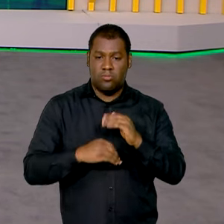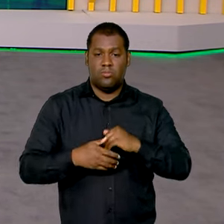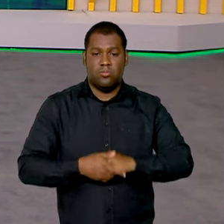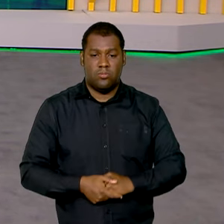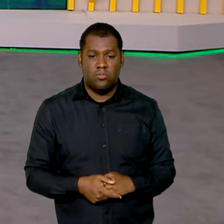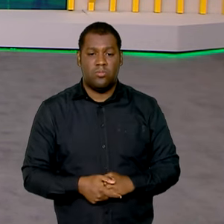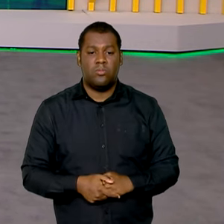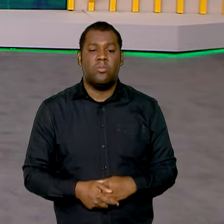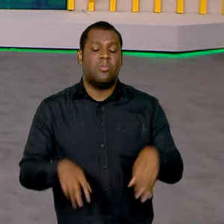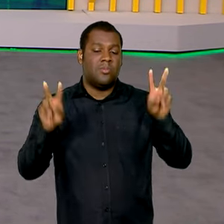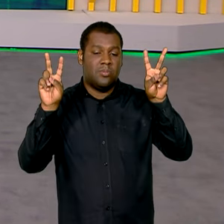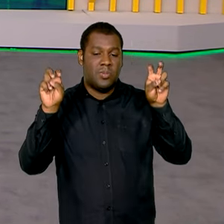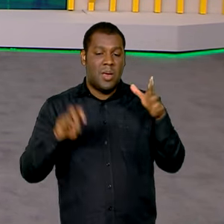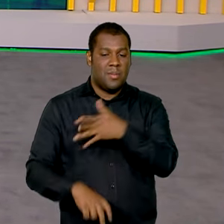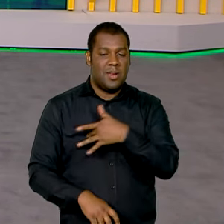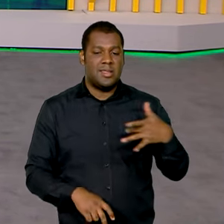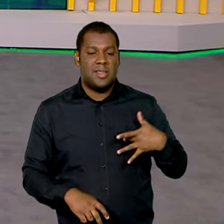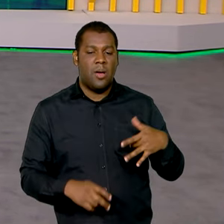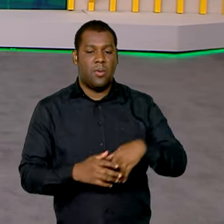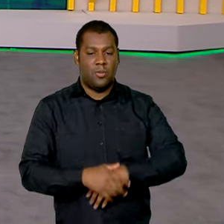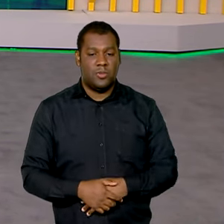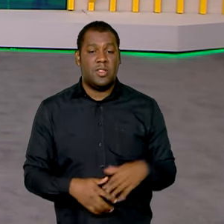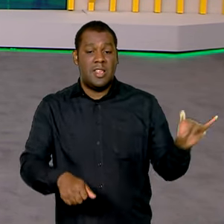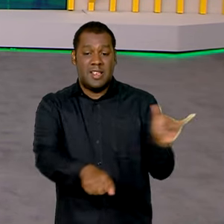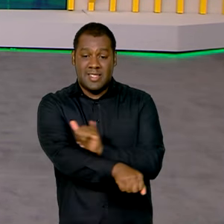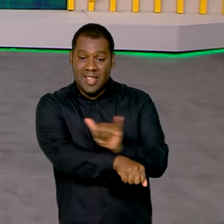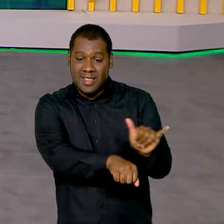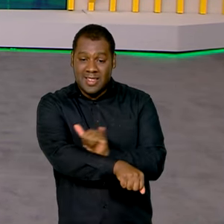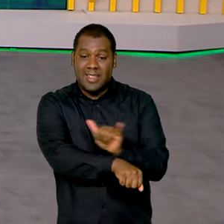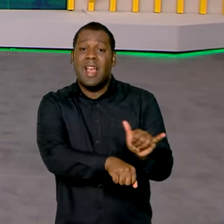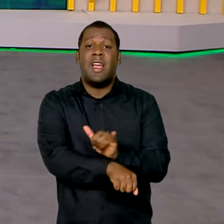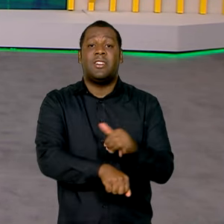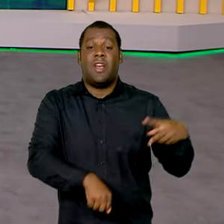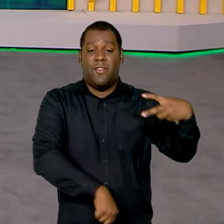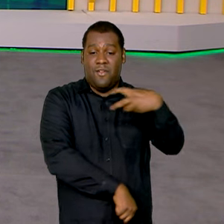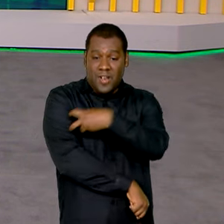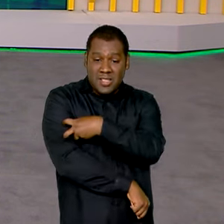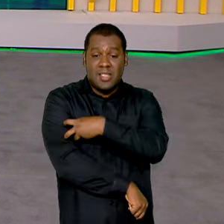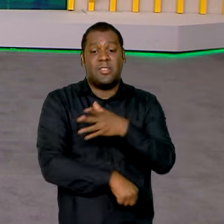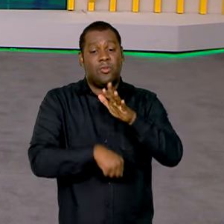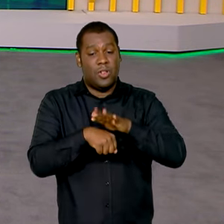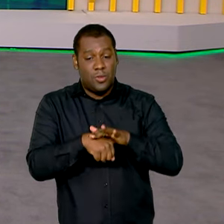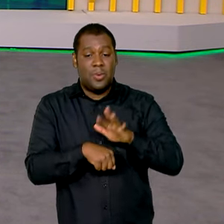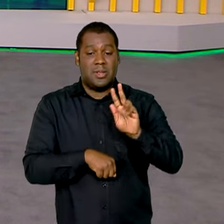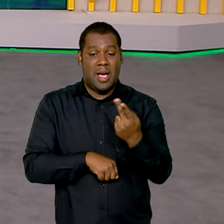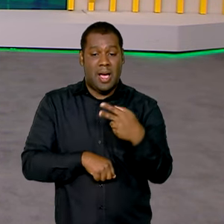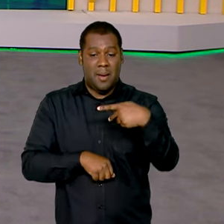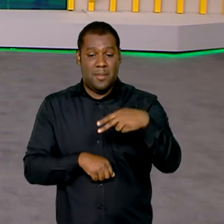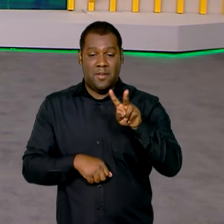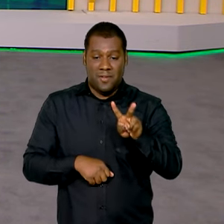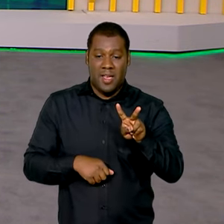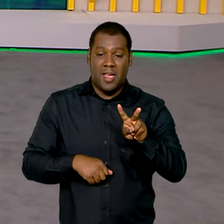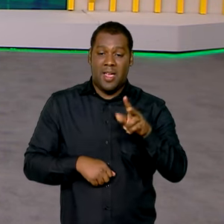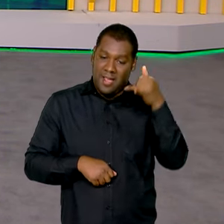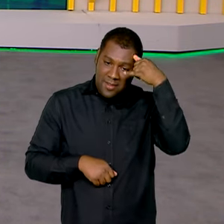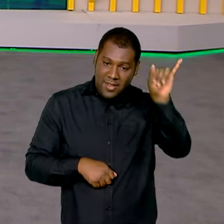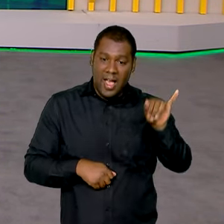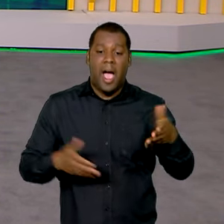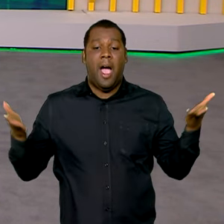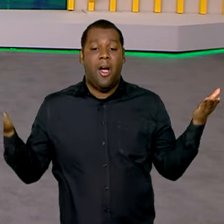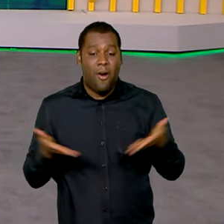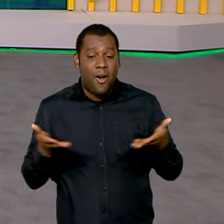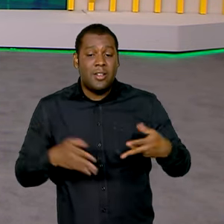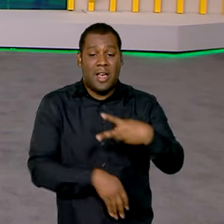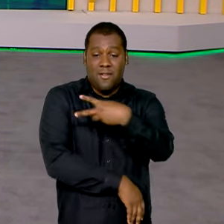Saúde, uma novidade na estratégia de vacinação contra o HPV. A partir de agora, a vacina será